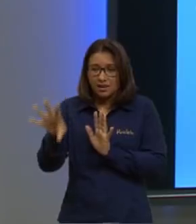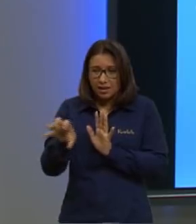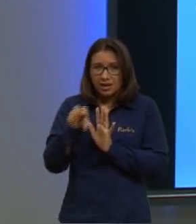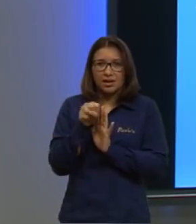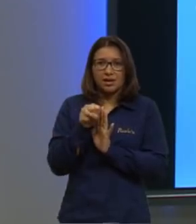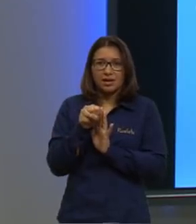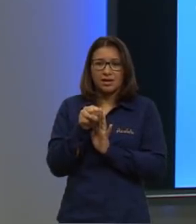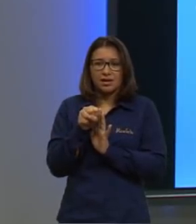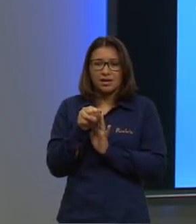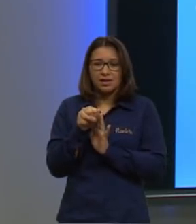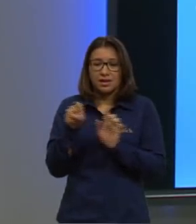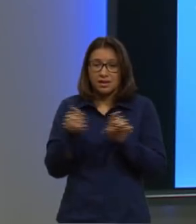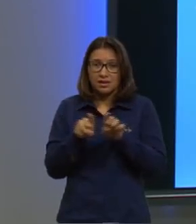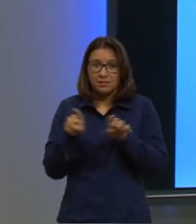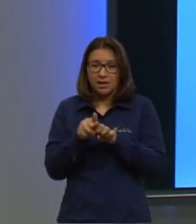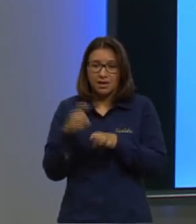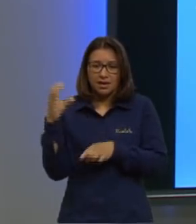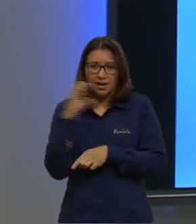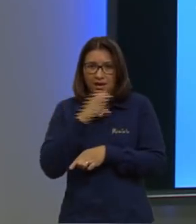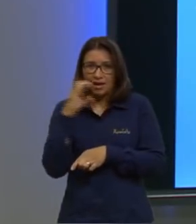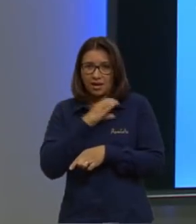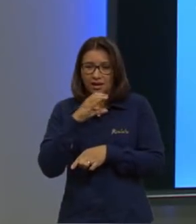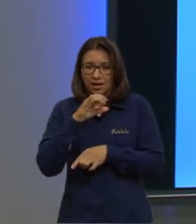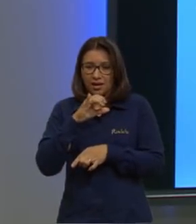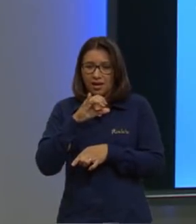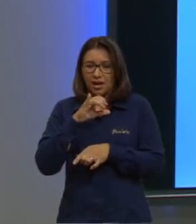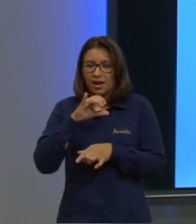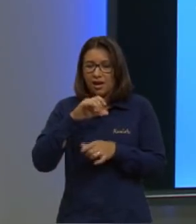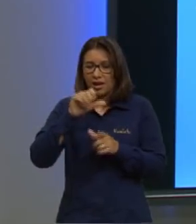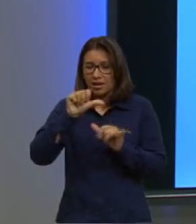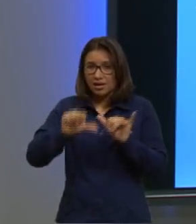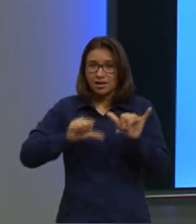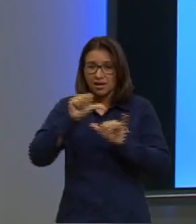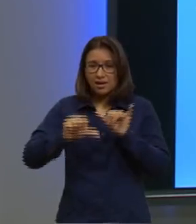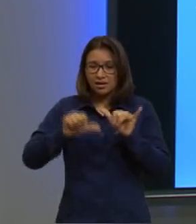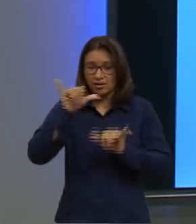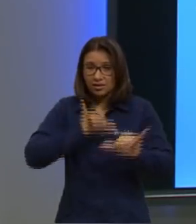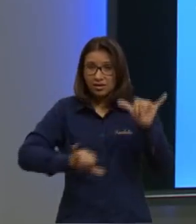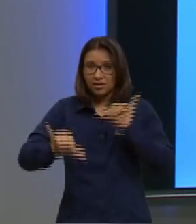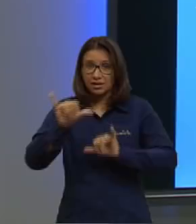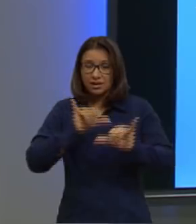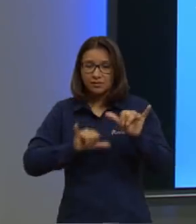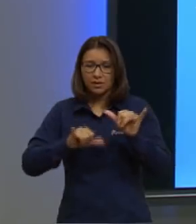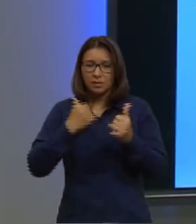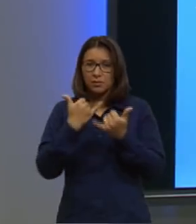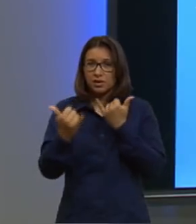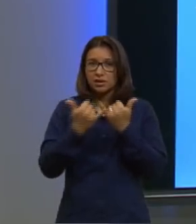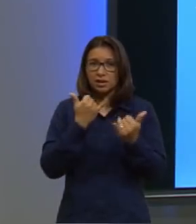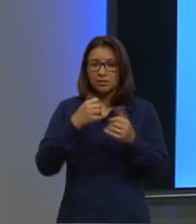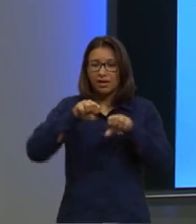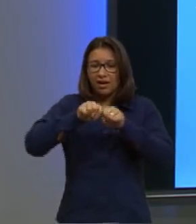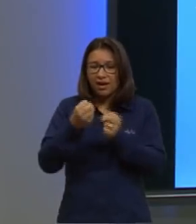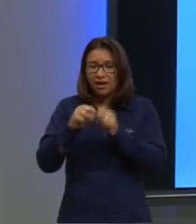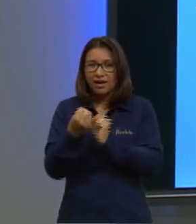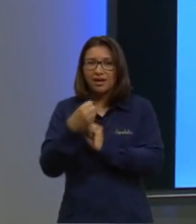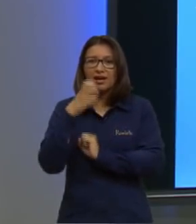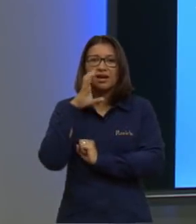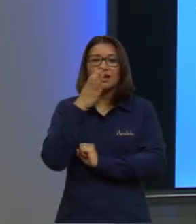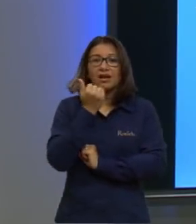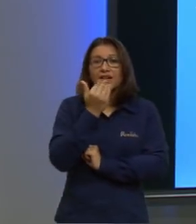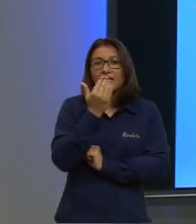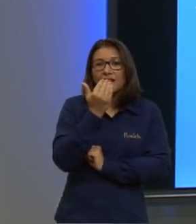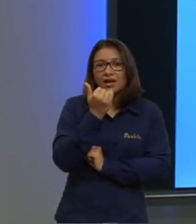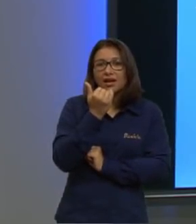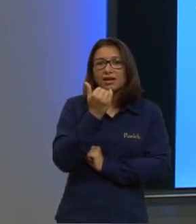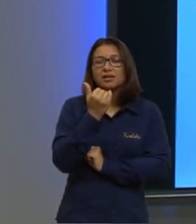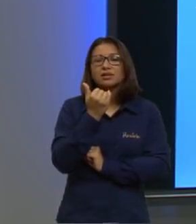aceleram as reações químicas, como, por exemplo, as de quebra dos alimentos de lise.